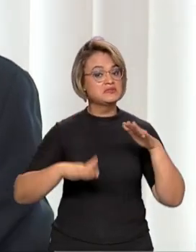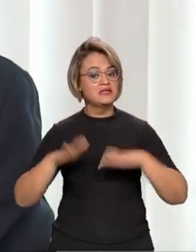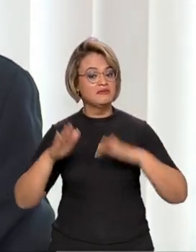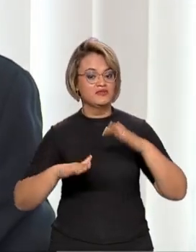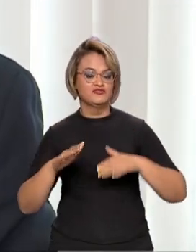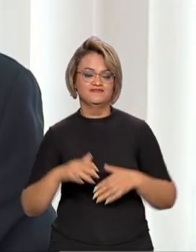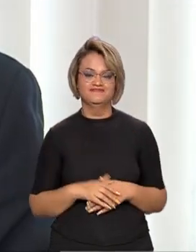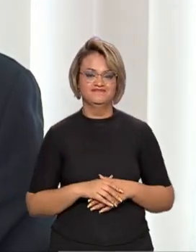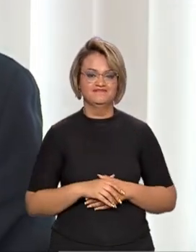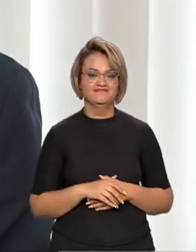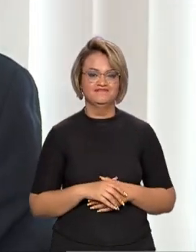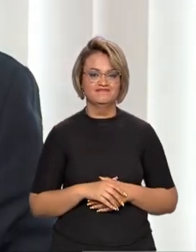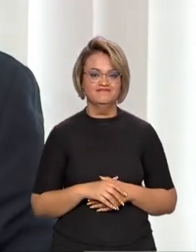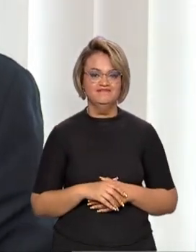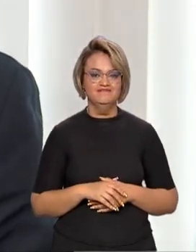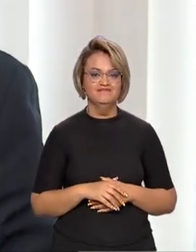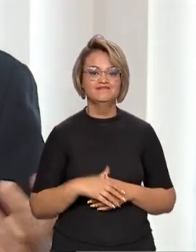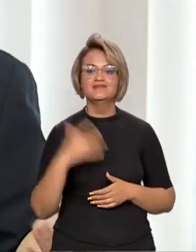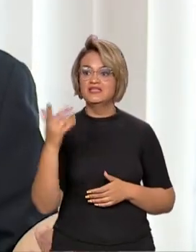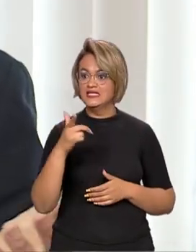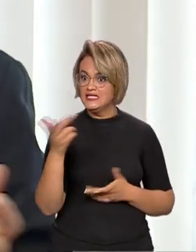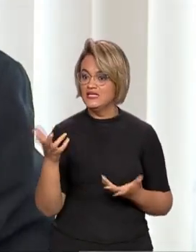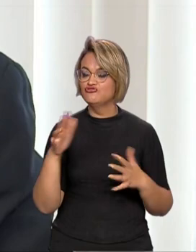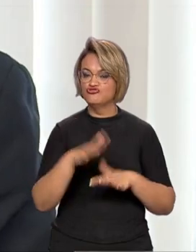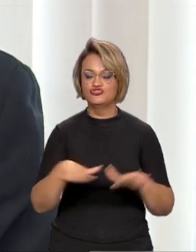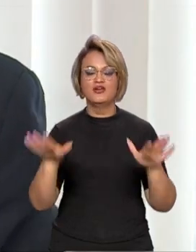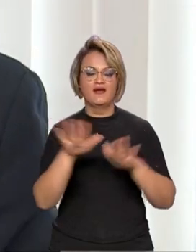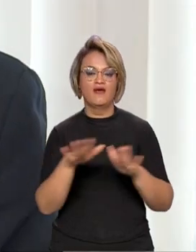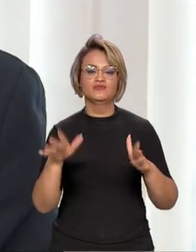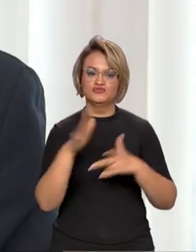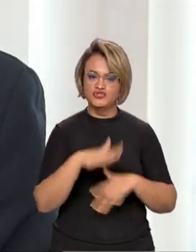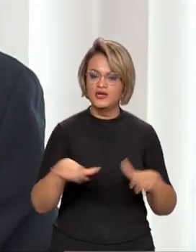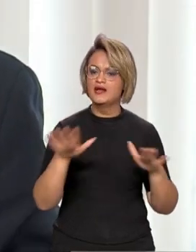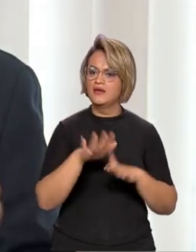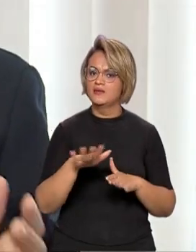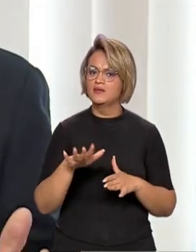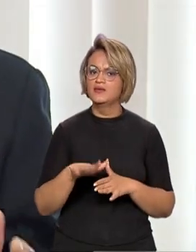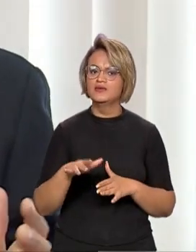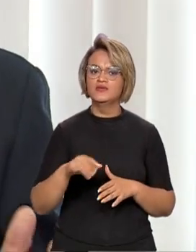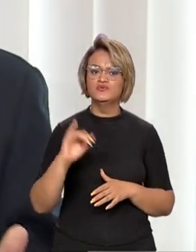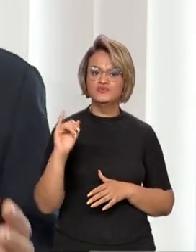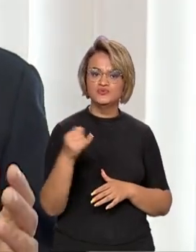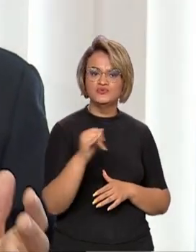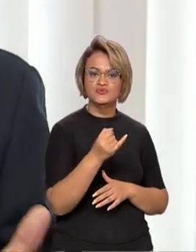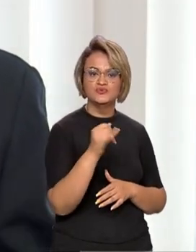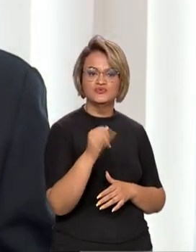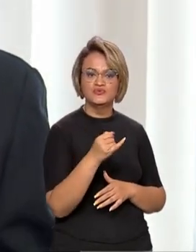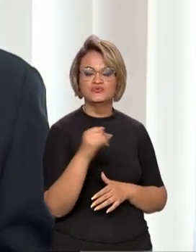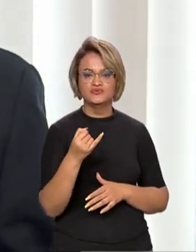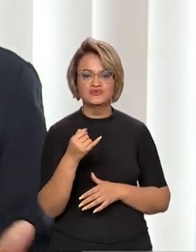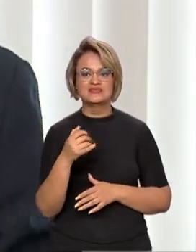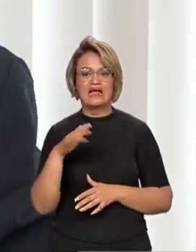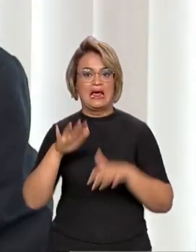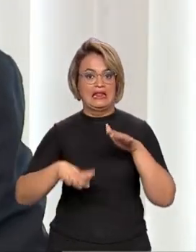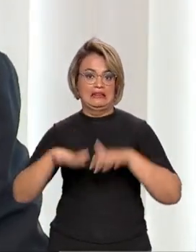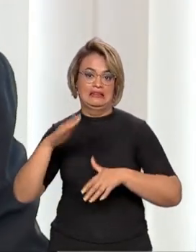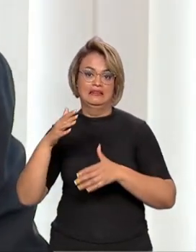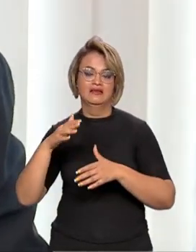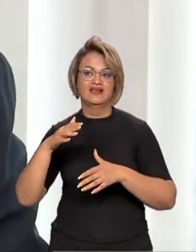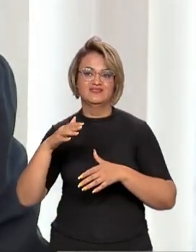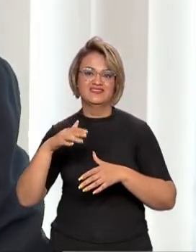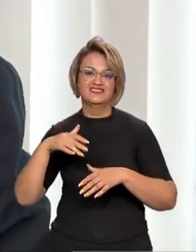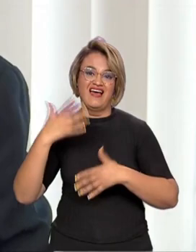comportamento. E é uma unanimidade no mercado de que os juros estão atrapalhando as